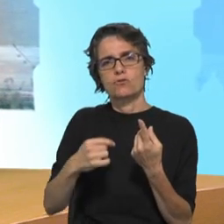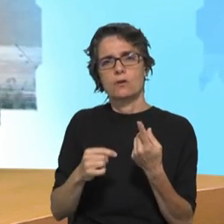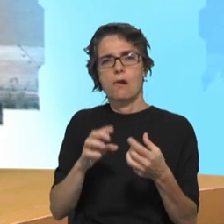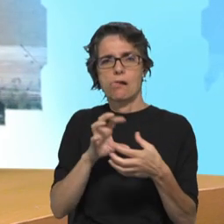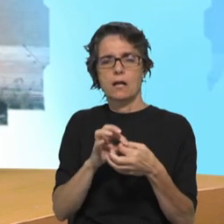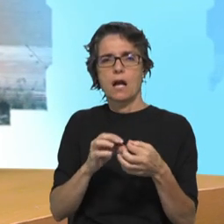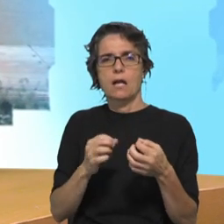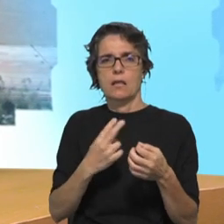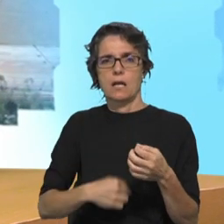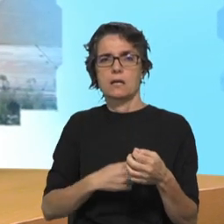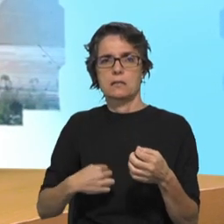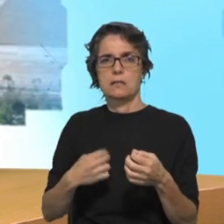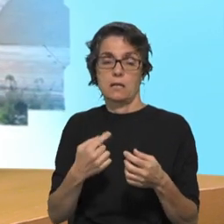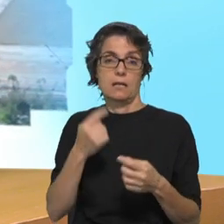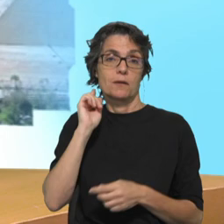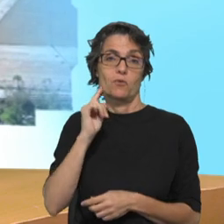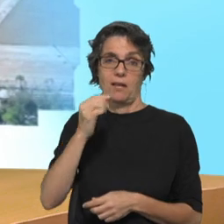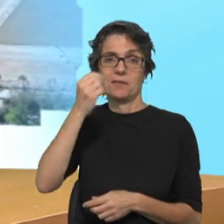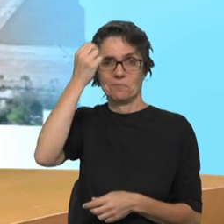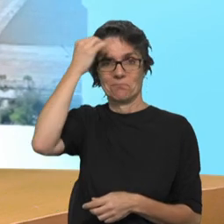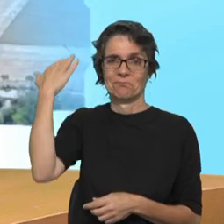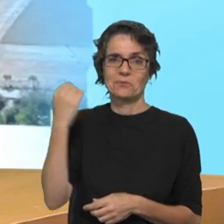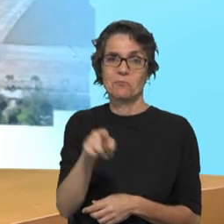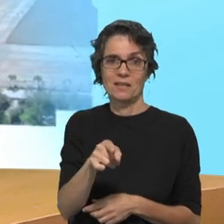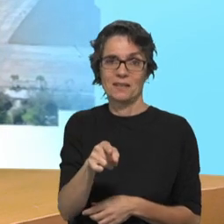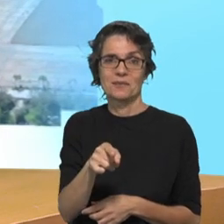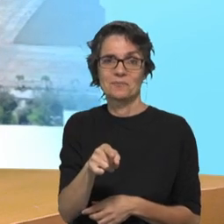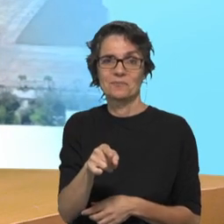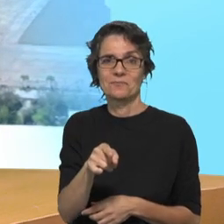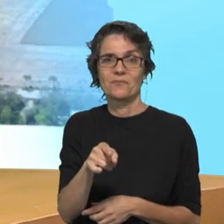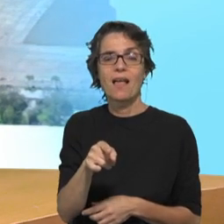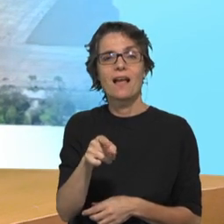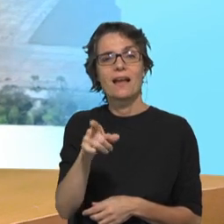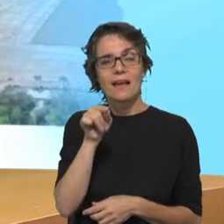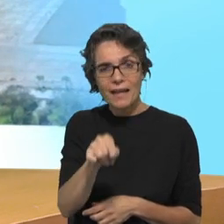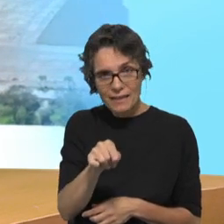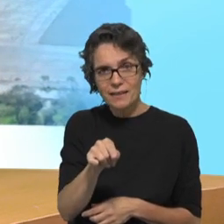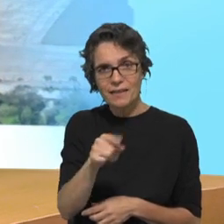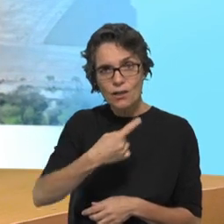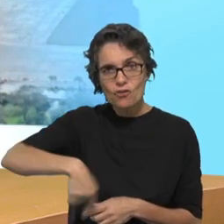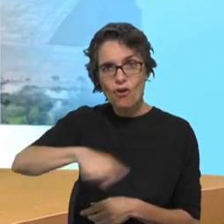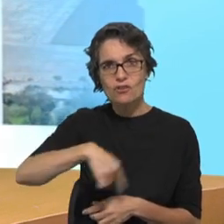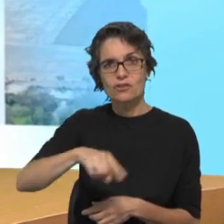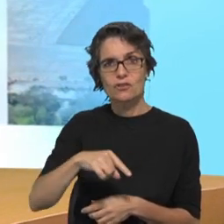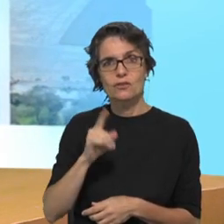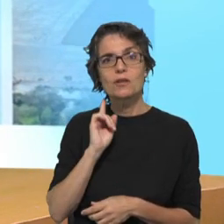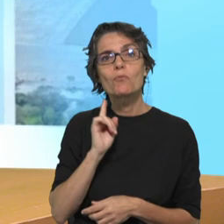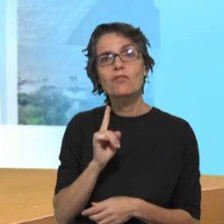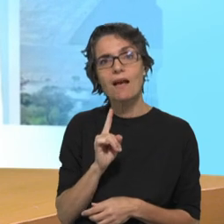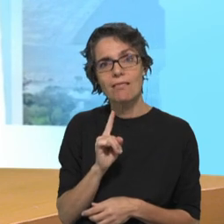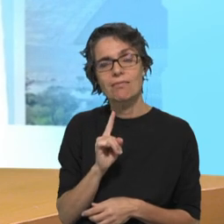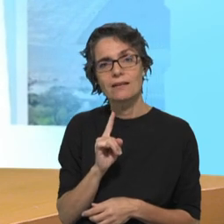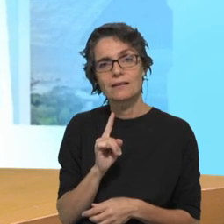É isso que precisamos de nos entender e precisamos de nos aprofundar. E sabemos bem o quanto, também